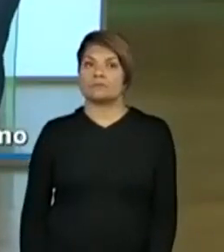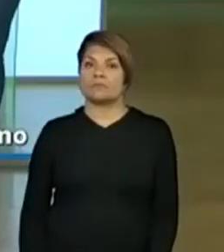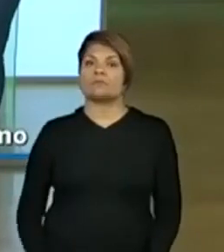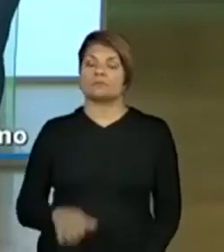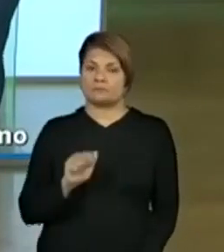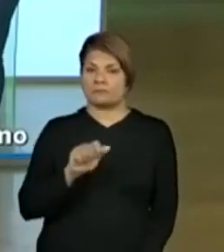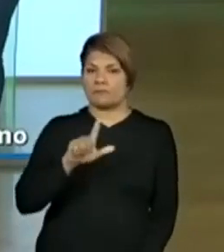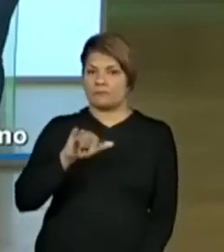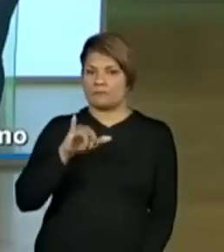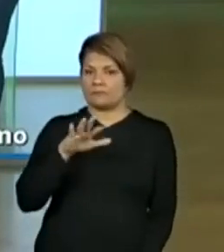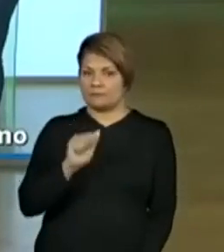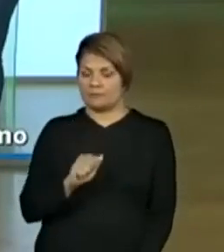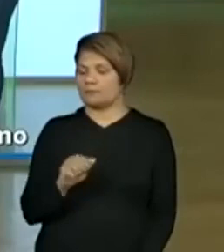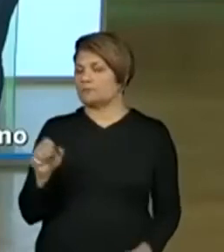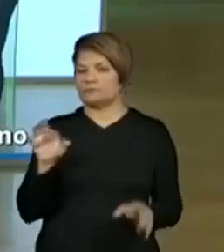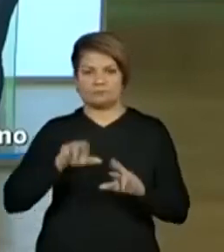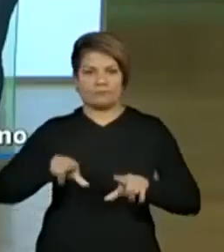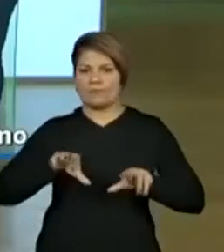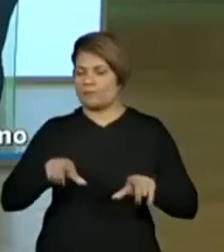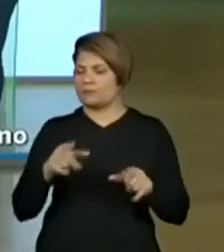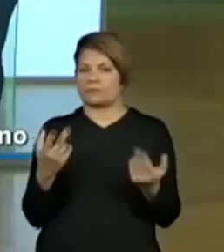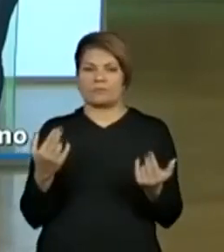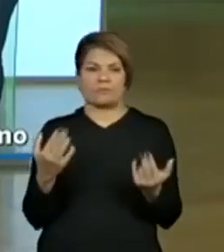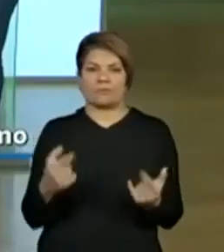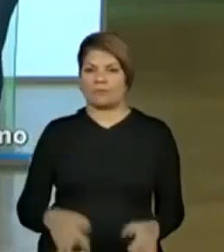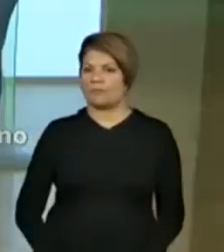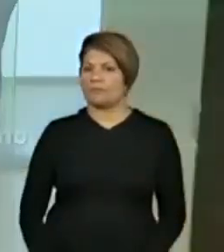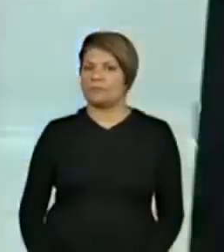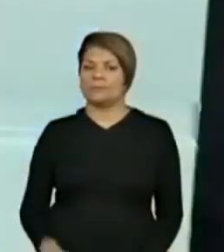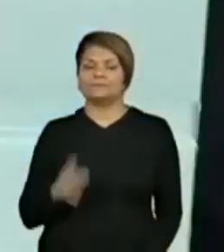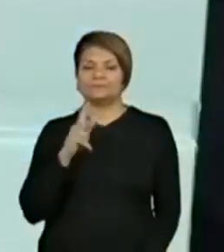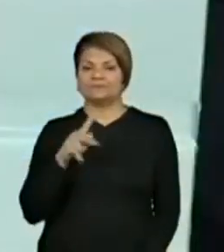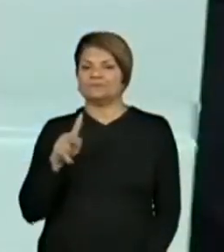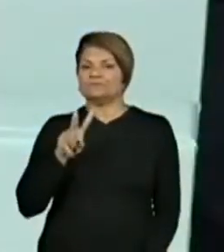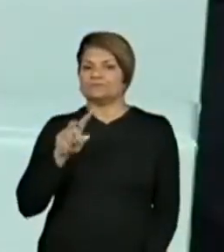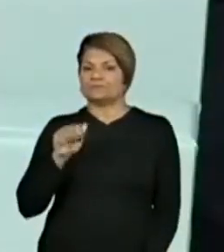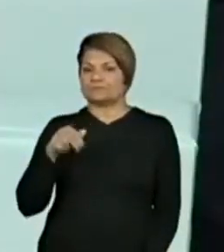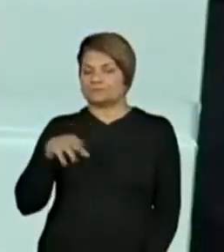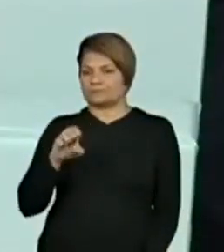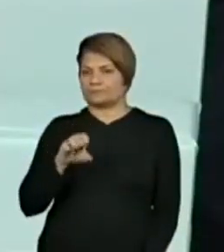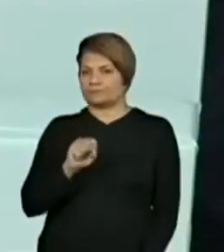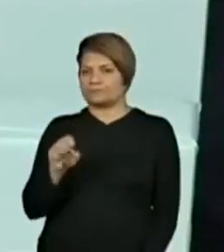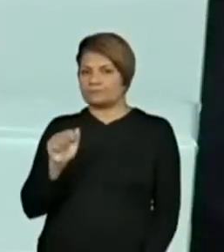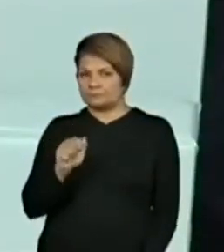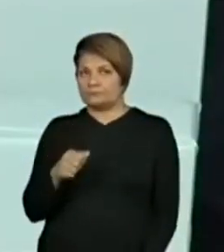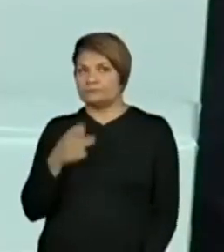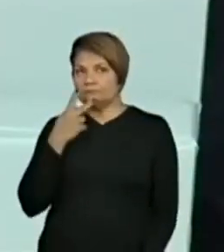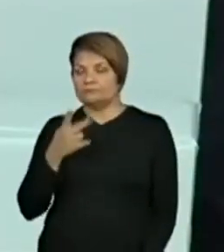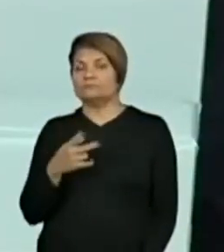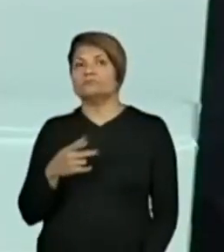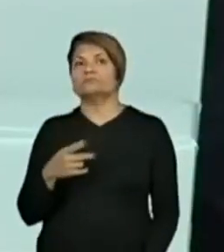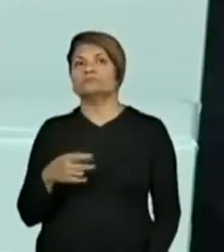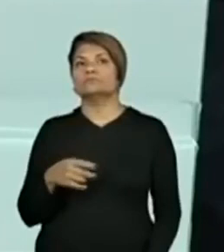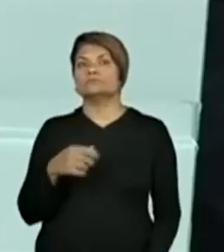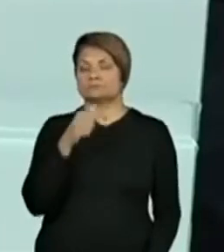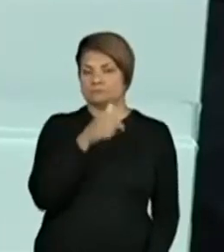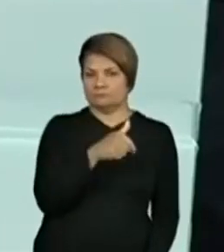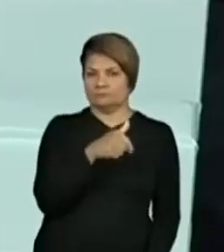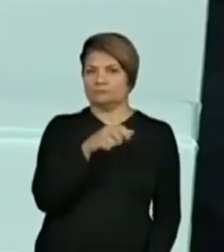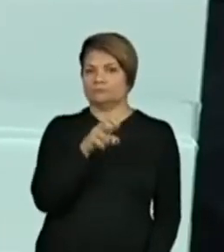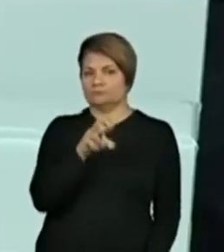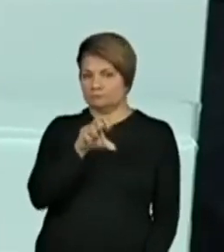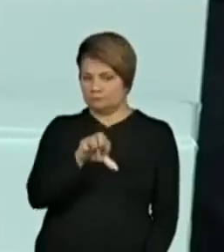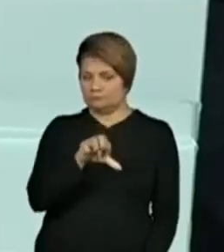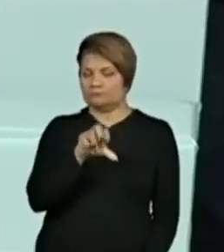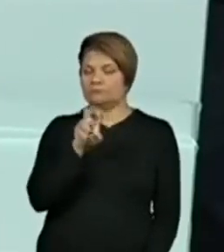Alicia disse que eles não são iguais. A professora Vanessa está dizendo. no 795, o 5